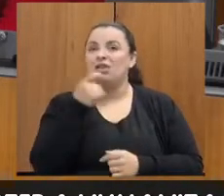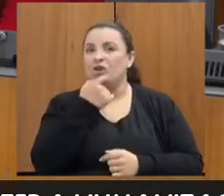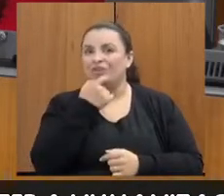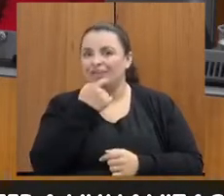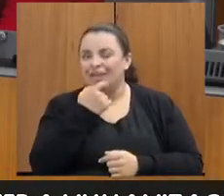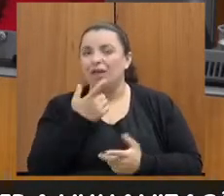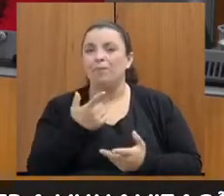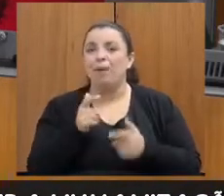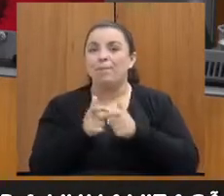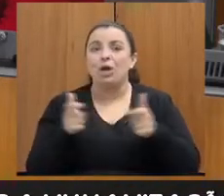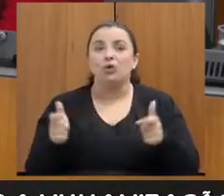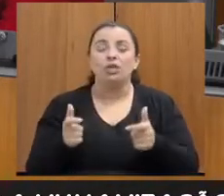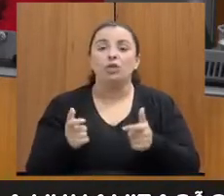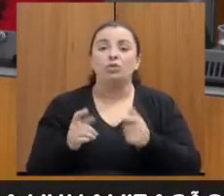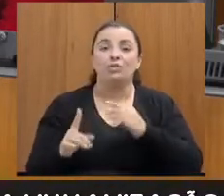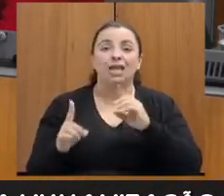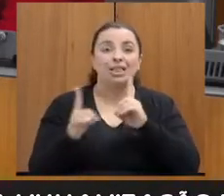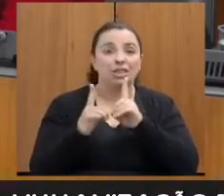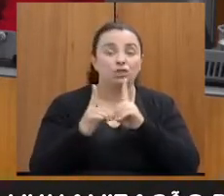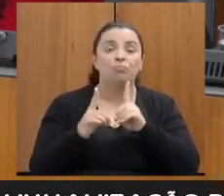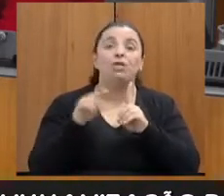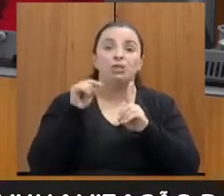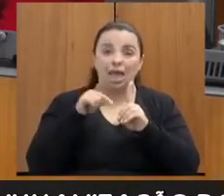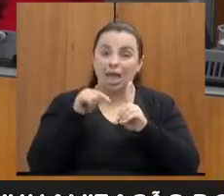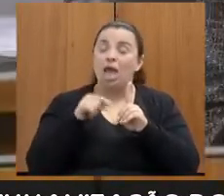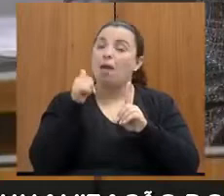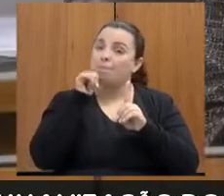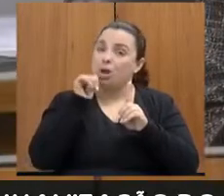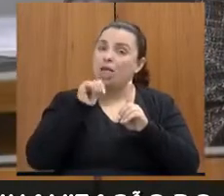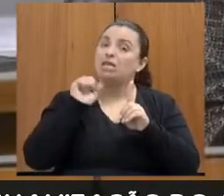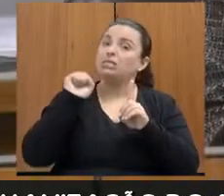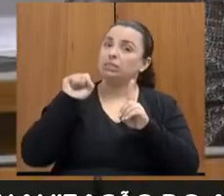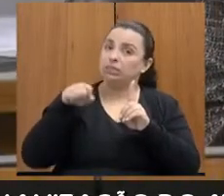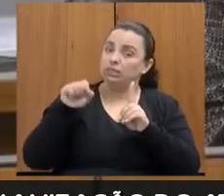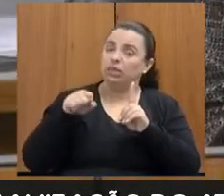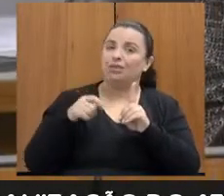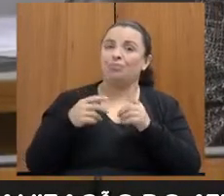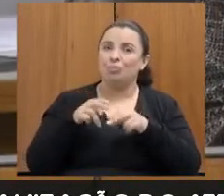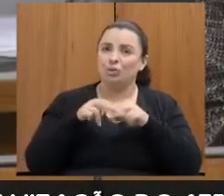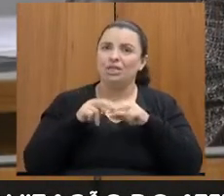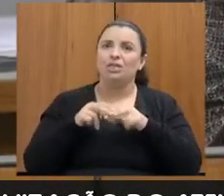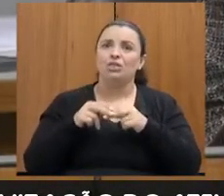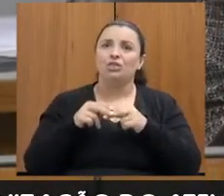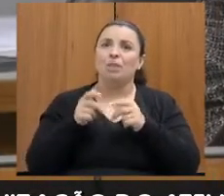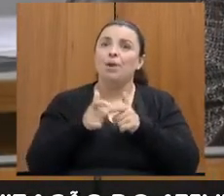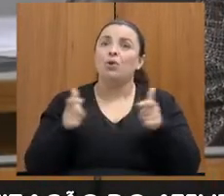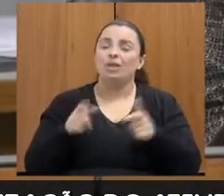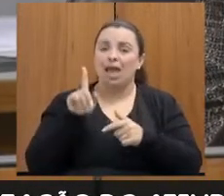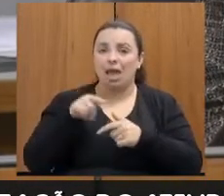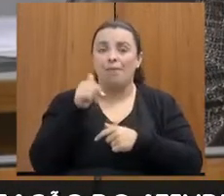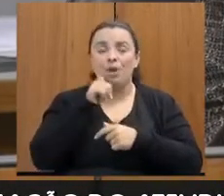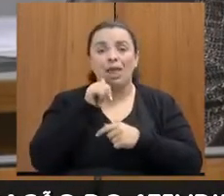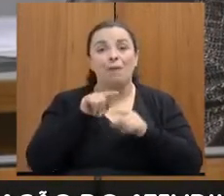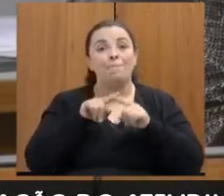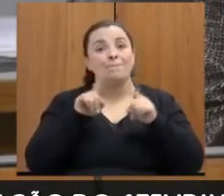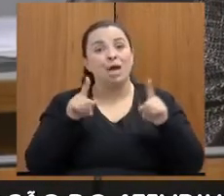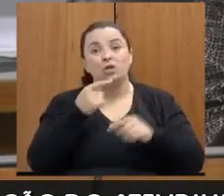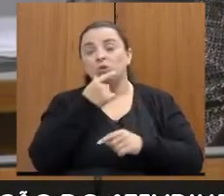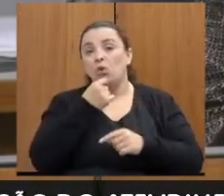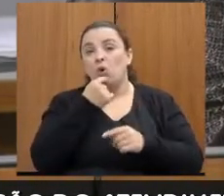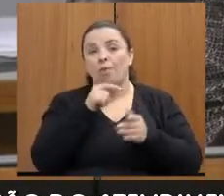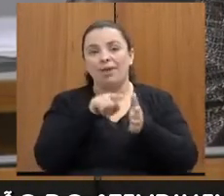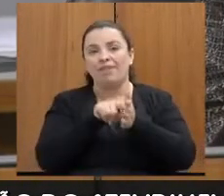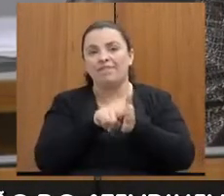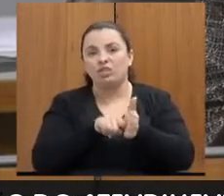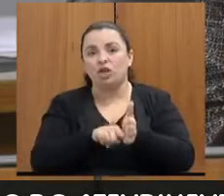atendimentos mesmo, ele é feito por mulheres, até porque a gente tem a maioria de mulheres ali mesmo. Mas o nosso investigador, ele é essencial.